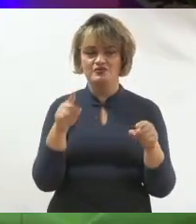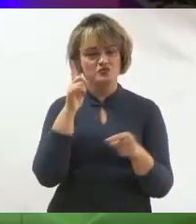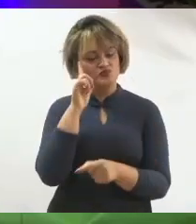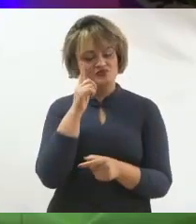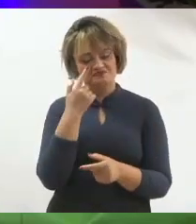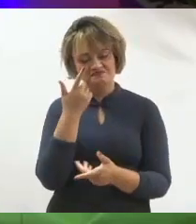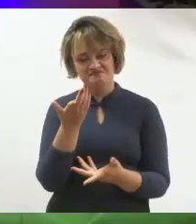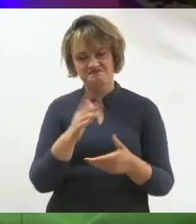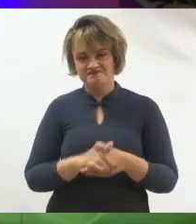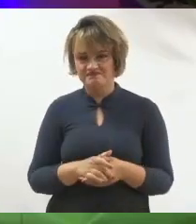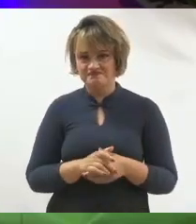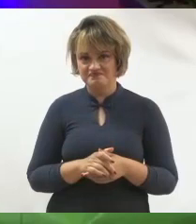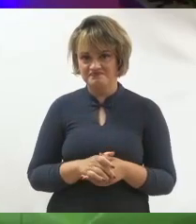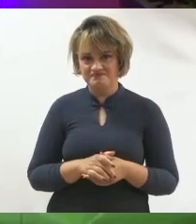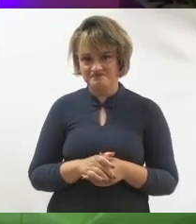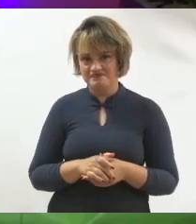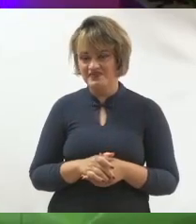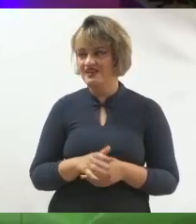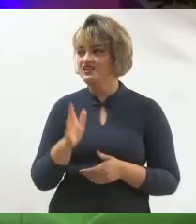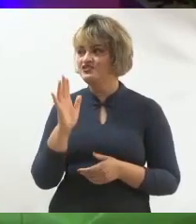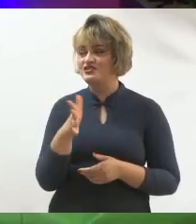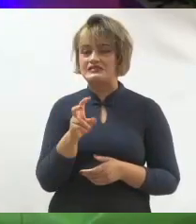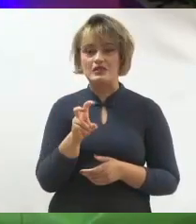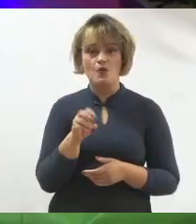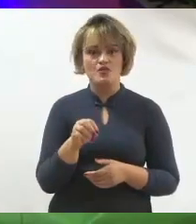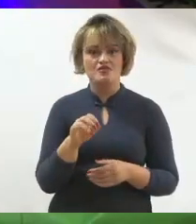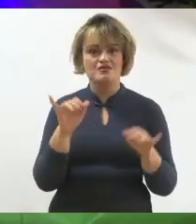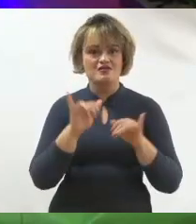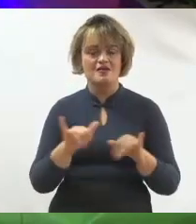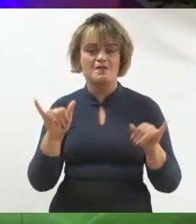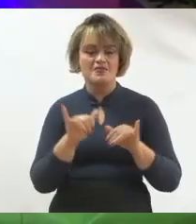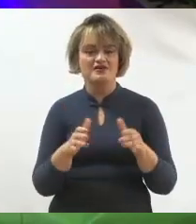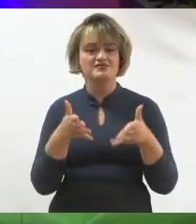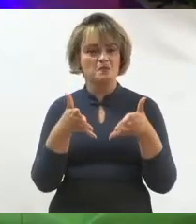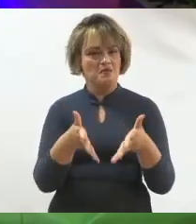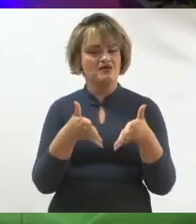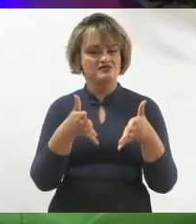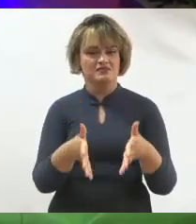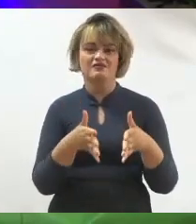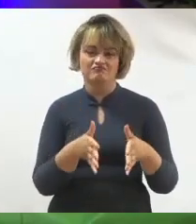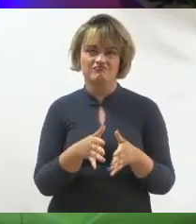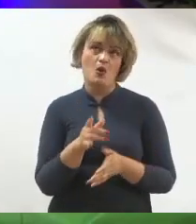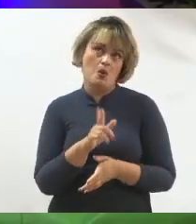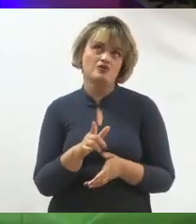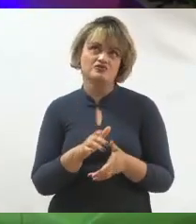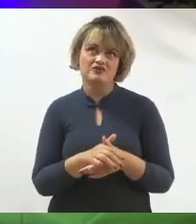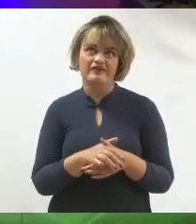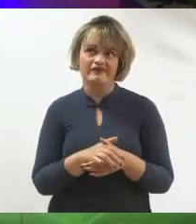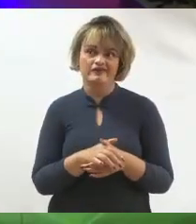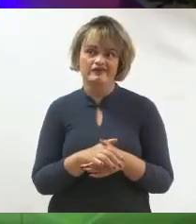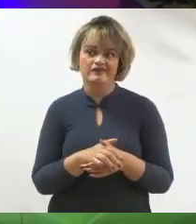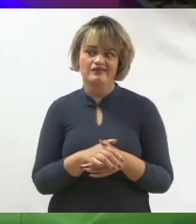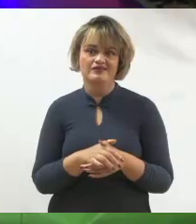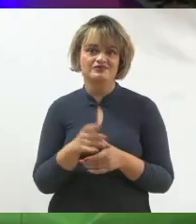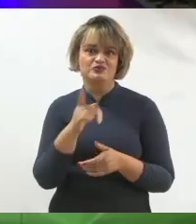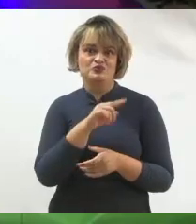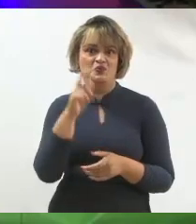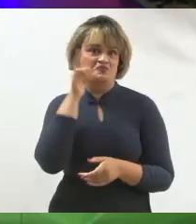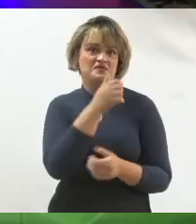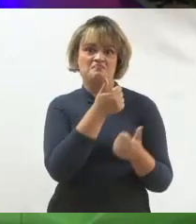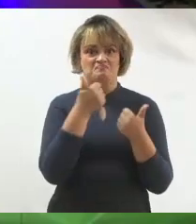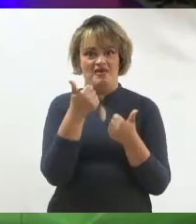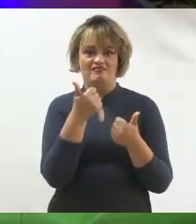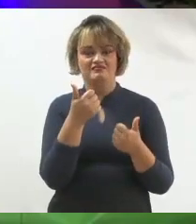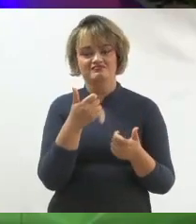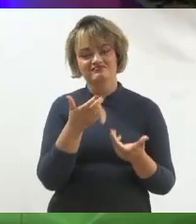dia. Eu já participei de mais de 50 campanhas. Obviamente, nem todas são vitoriosas. A gente